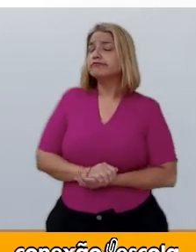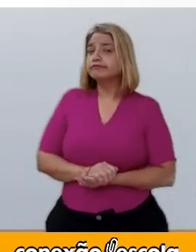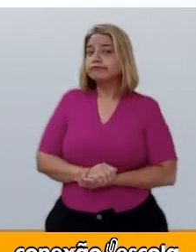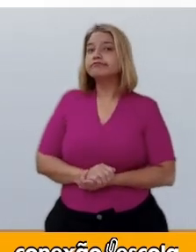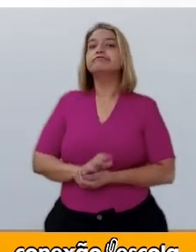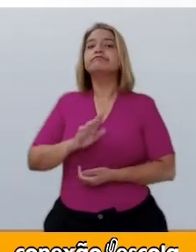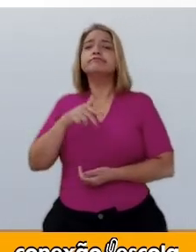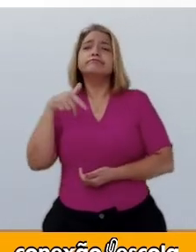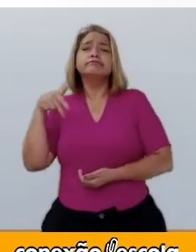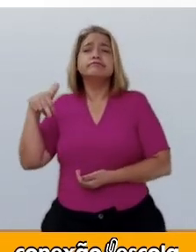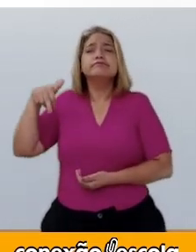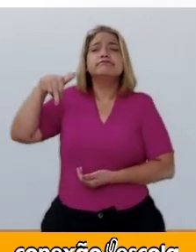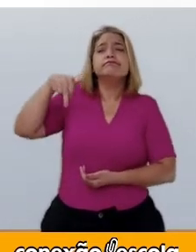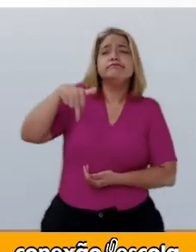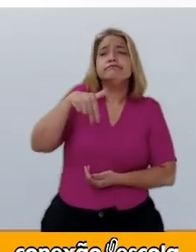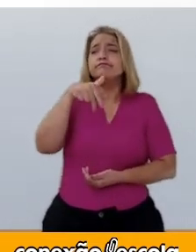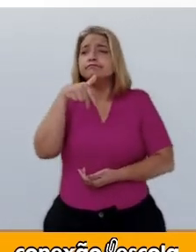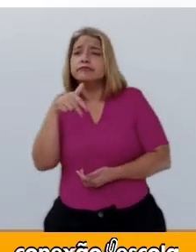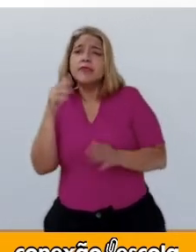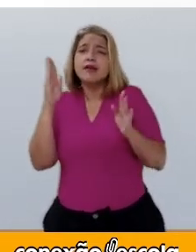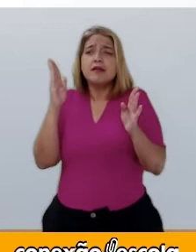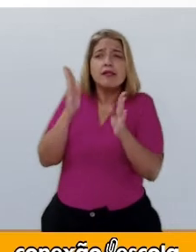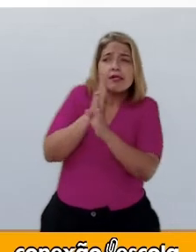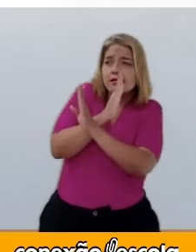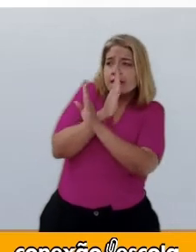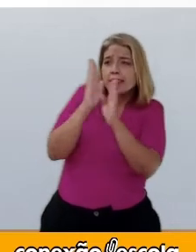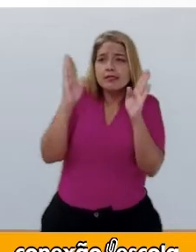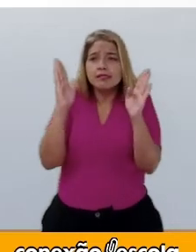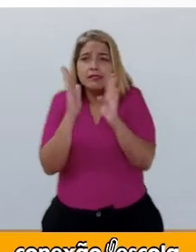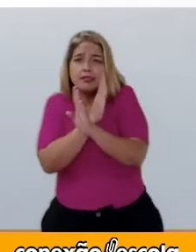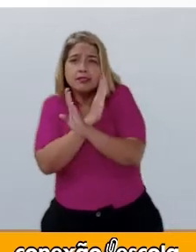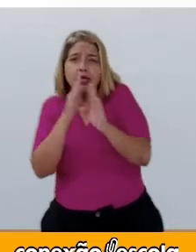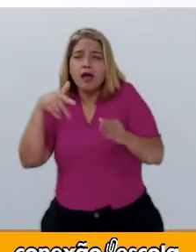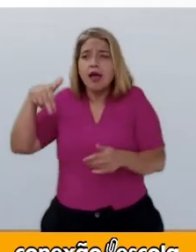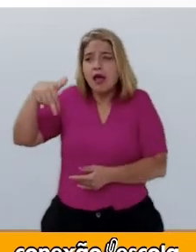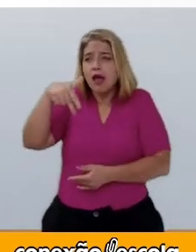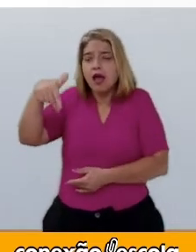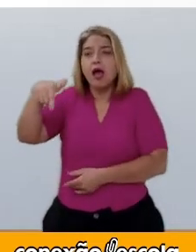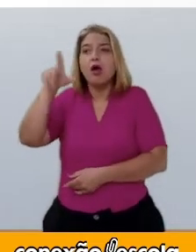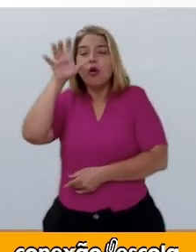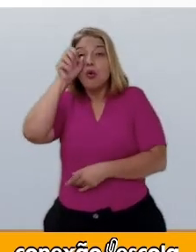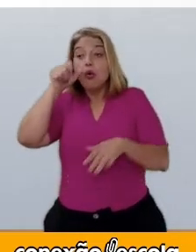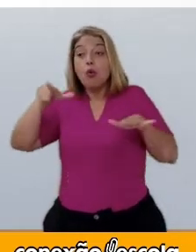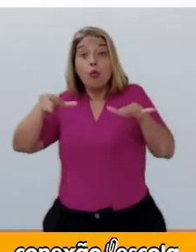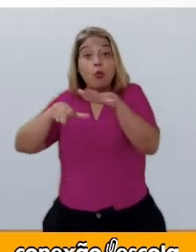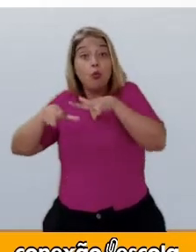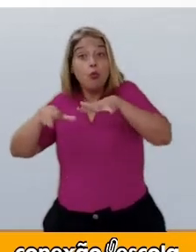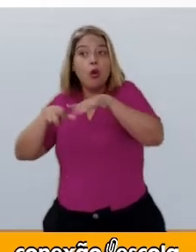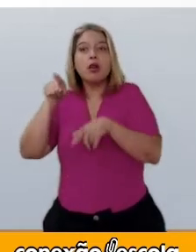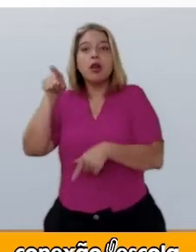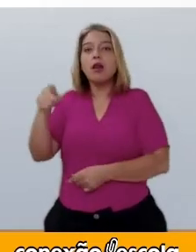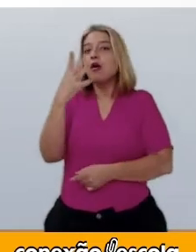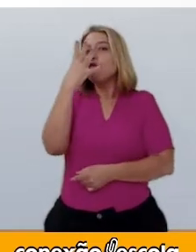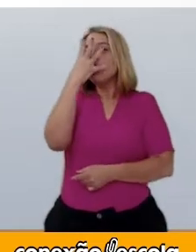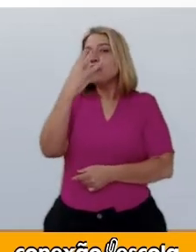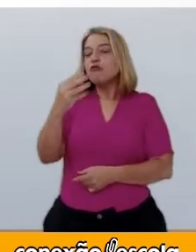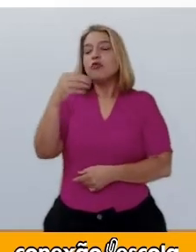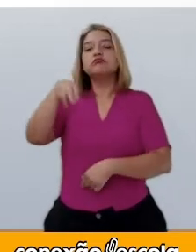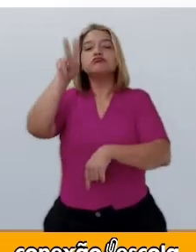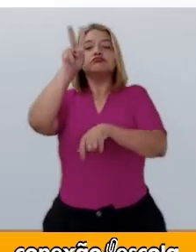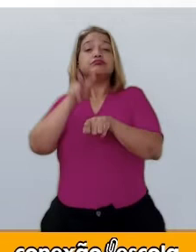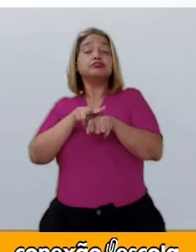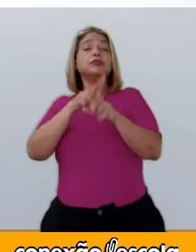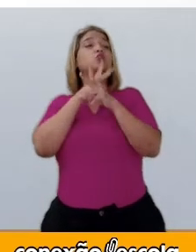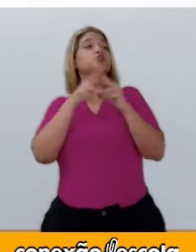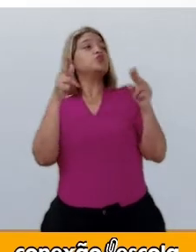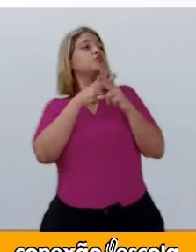entrou bem de mansinho, indo até o quarto. E lá estava o lobo, disfarçado de